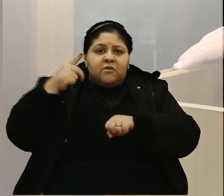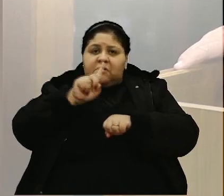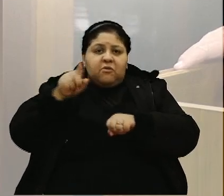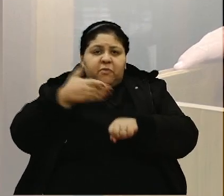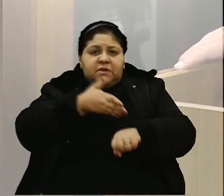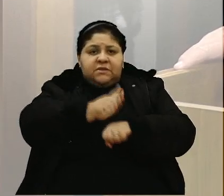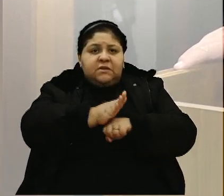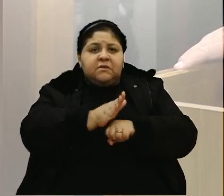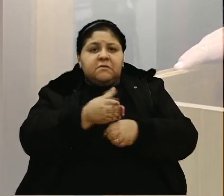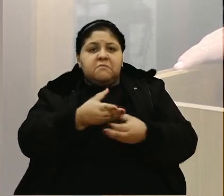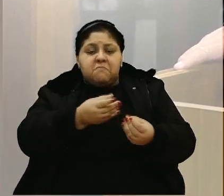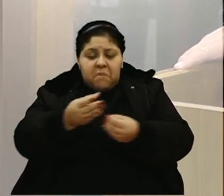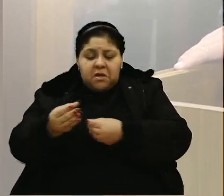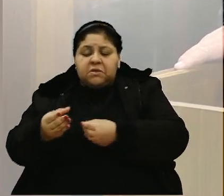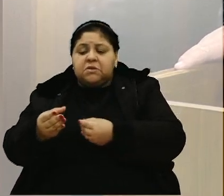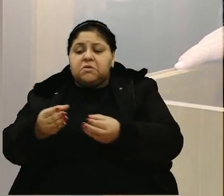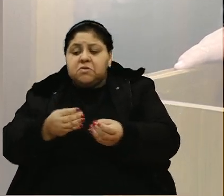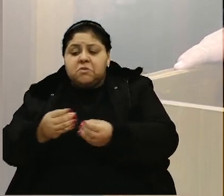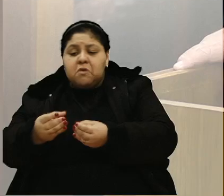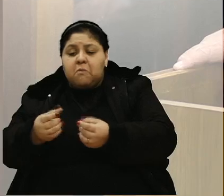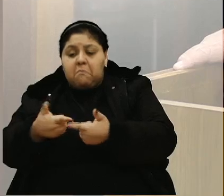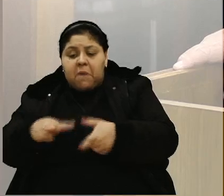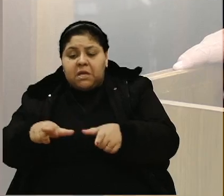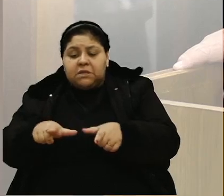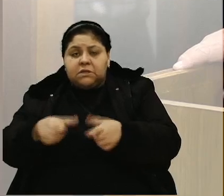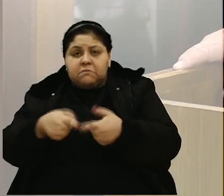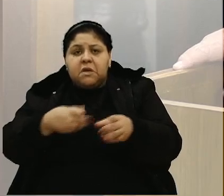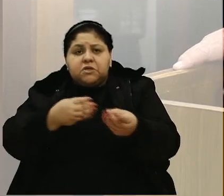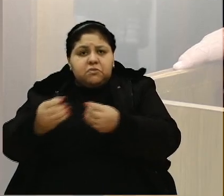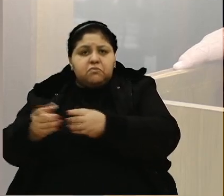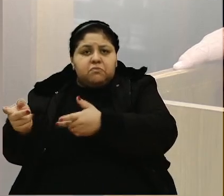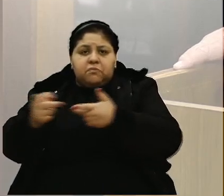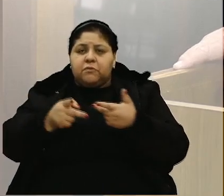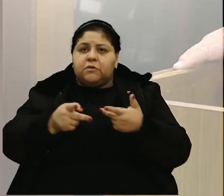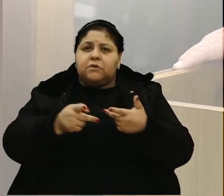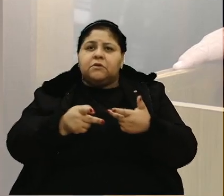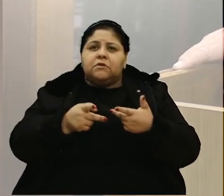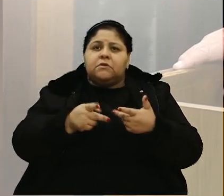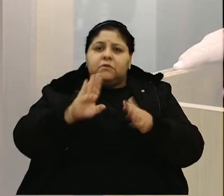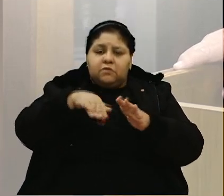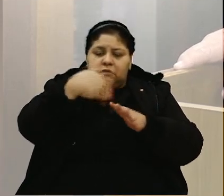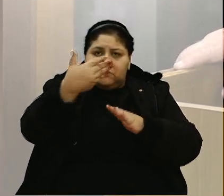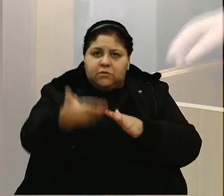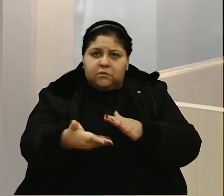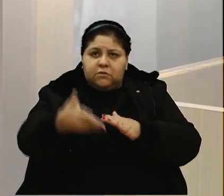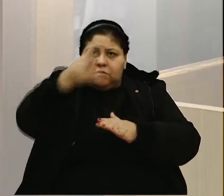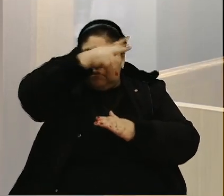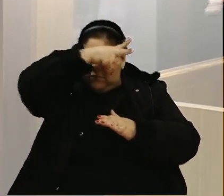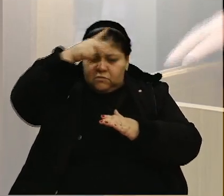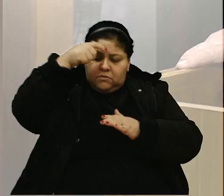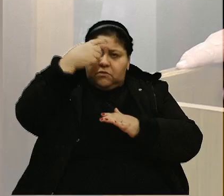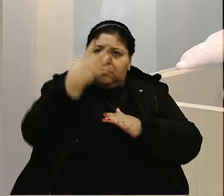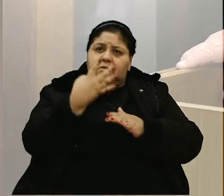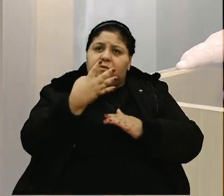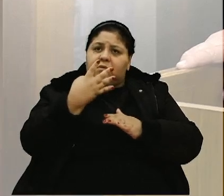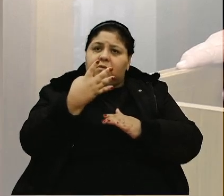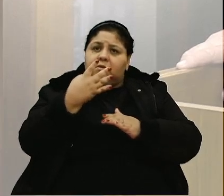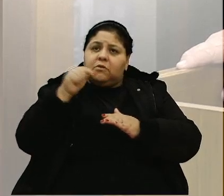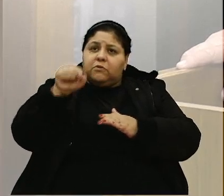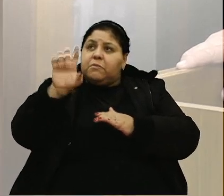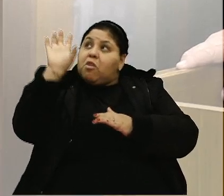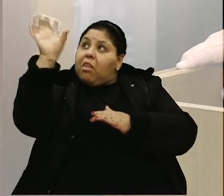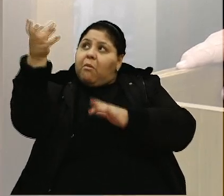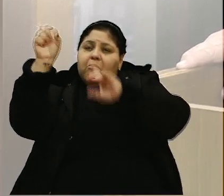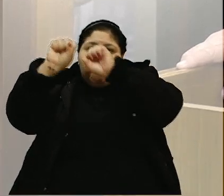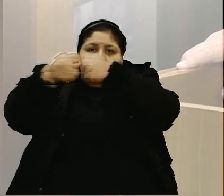Mas foram bastante, quem pôde ir foi. Se dizia o seguinte, que o prefeito tinha 4 mil lâmpadas queimadas na